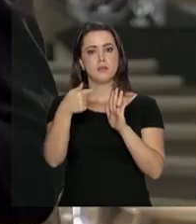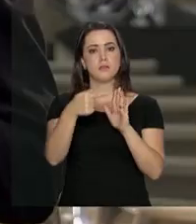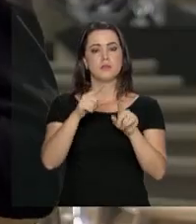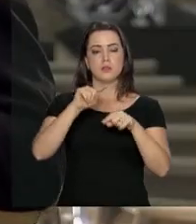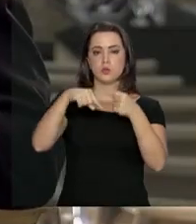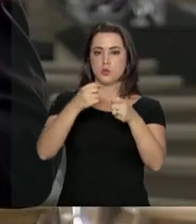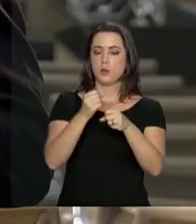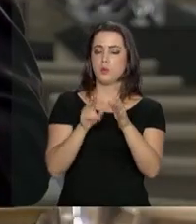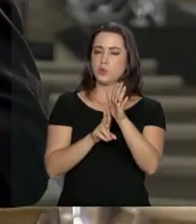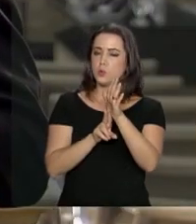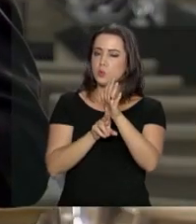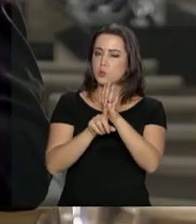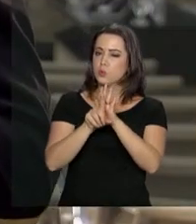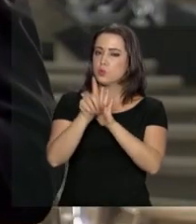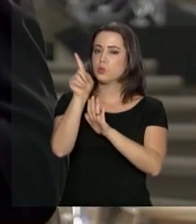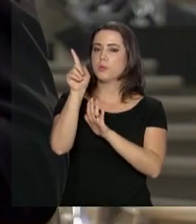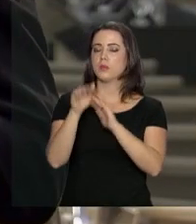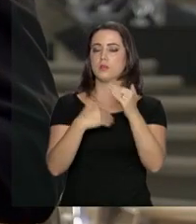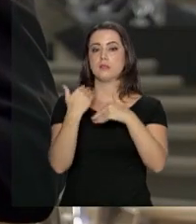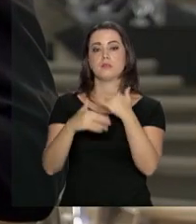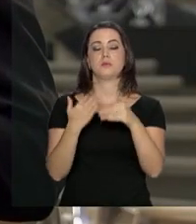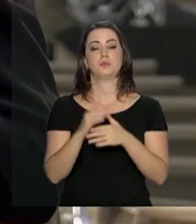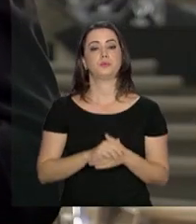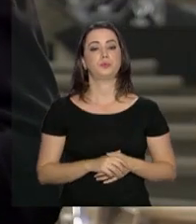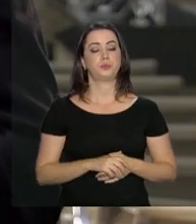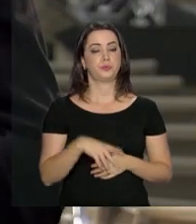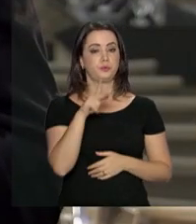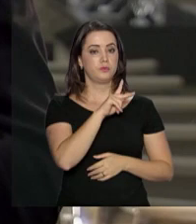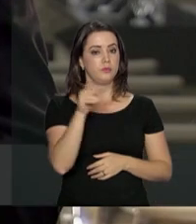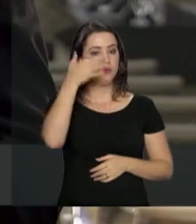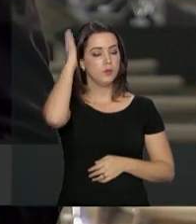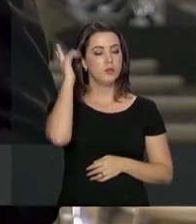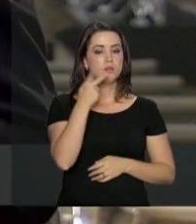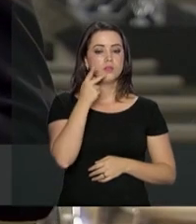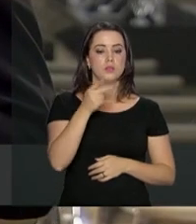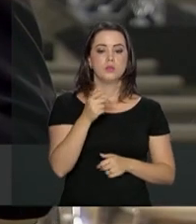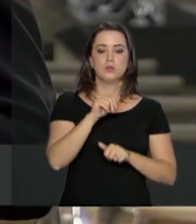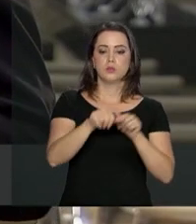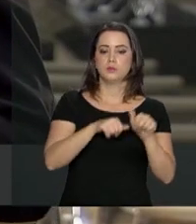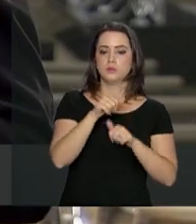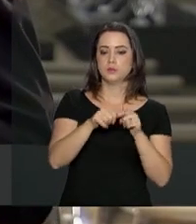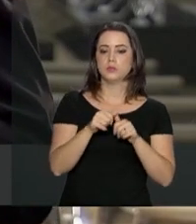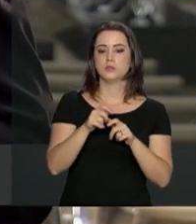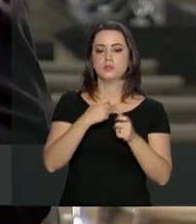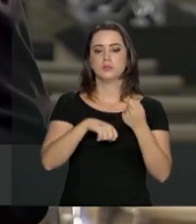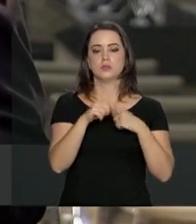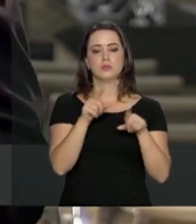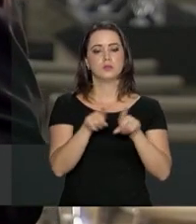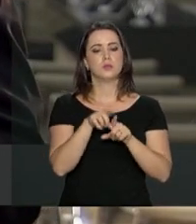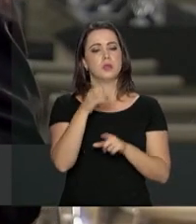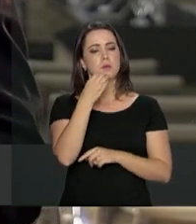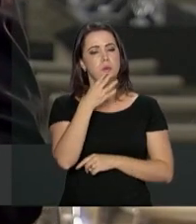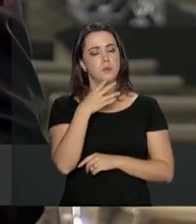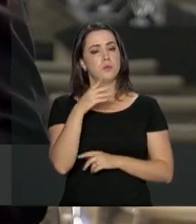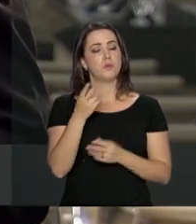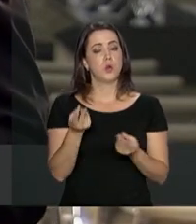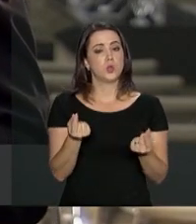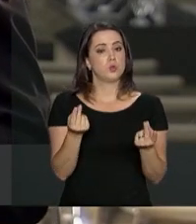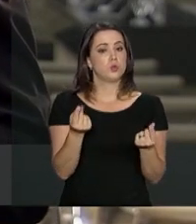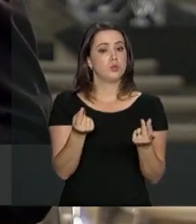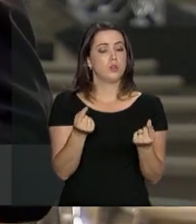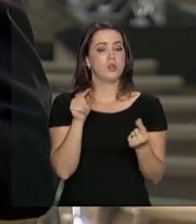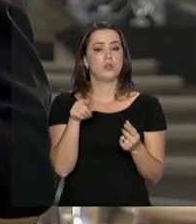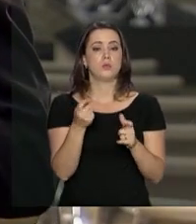,2%. Durante o discurso, o presidente Michel Temer destacou que a recuperação da economia teve um efeito positivo também nas contas públicas.